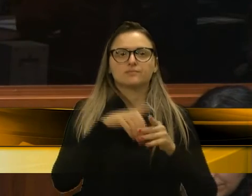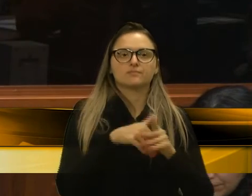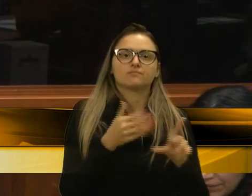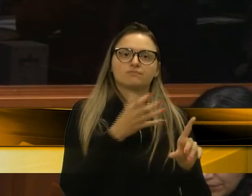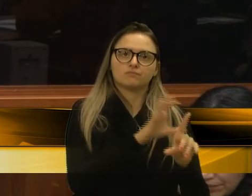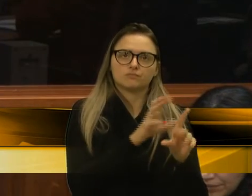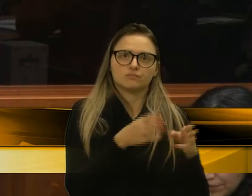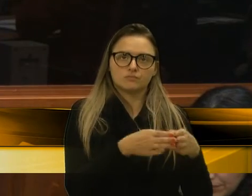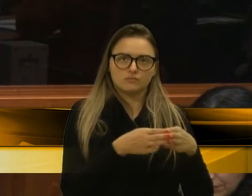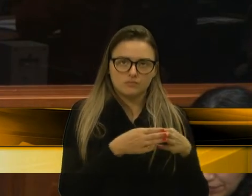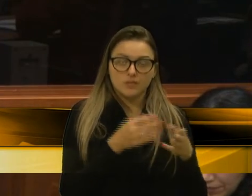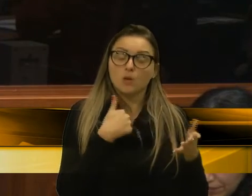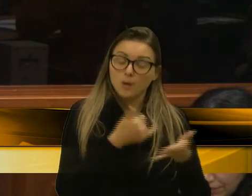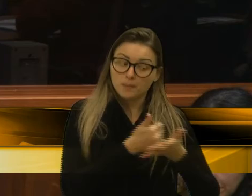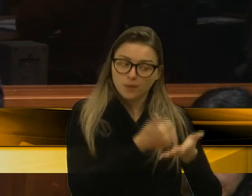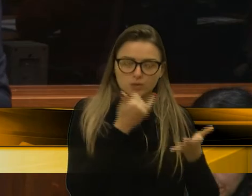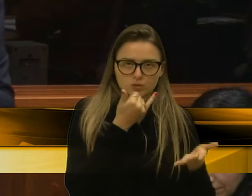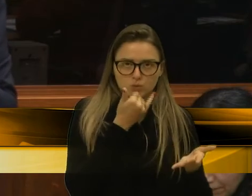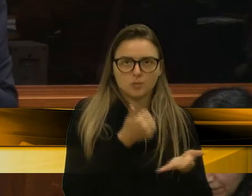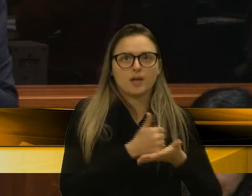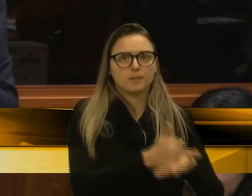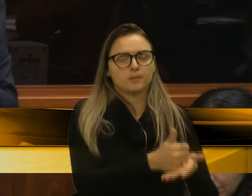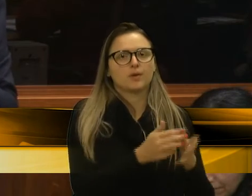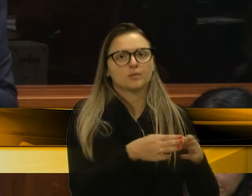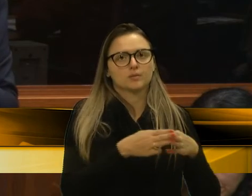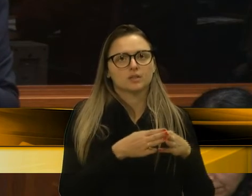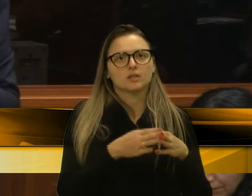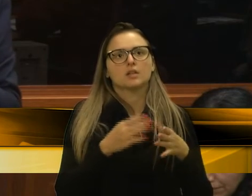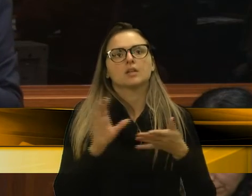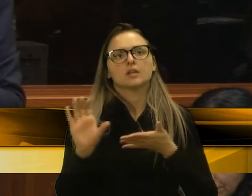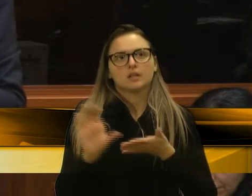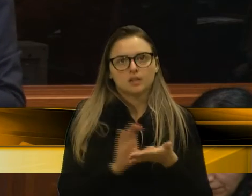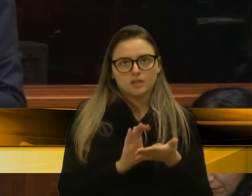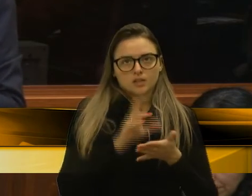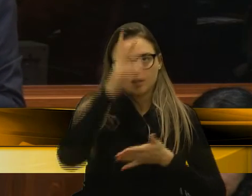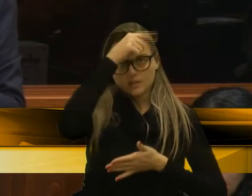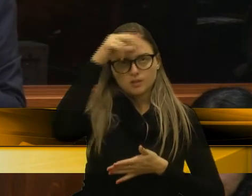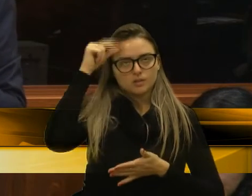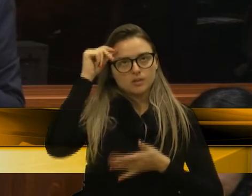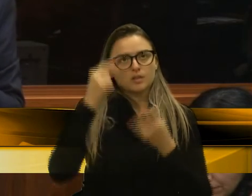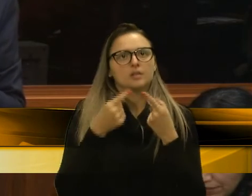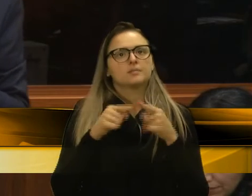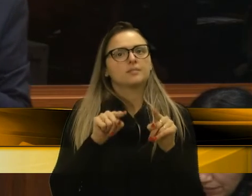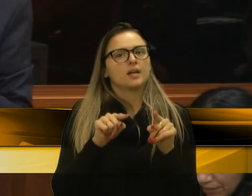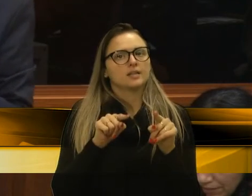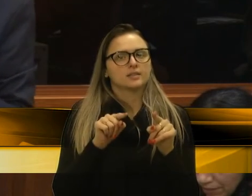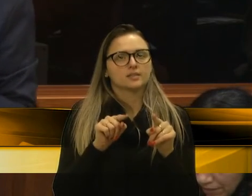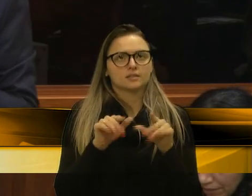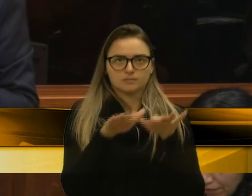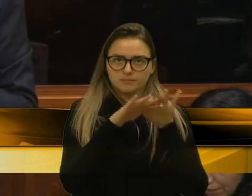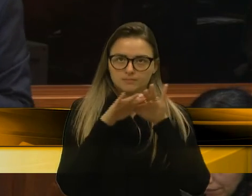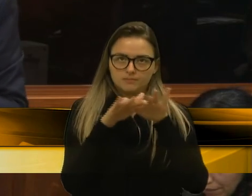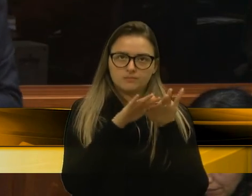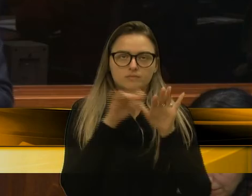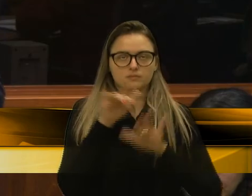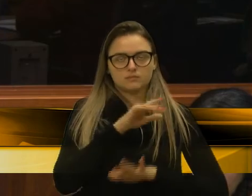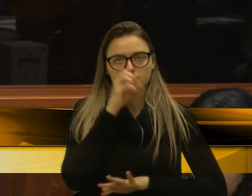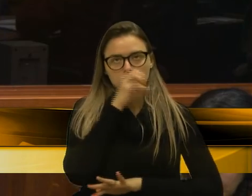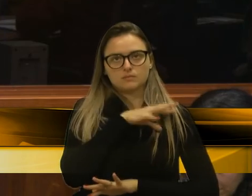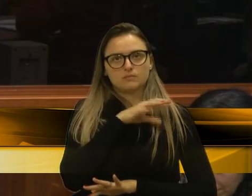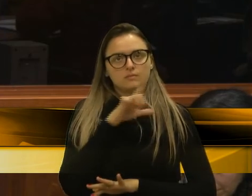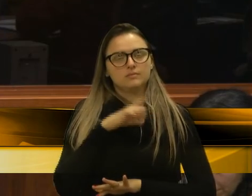moção e deixo muito clara a posição. a favor de financiamento público, porém, com essa distorção, é um absurdo o que